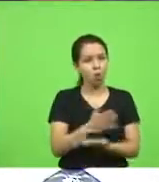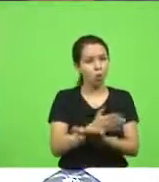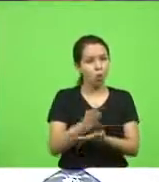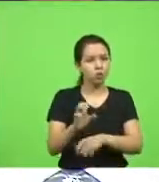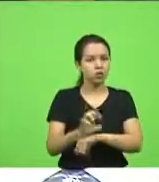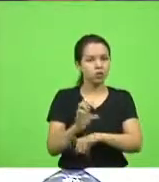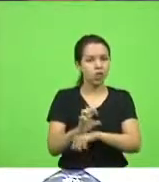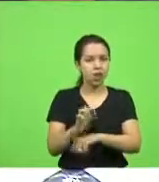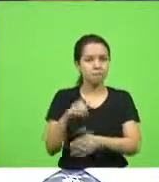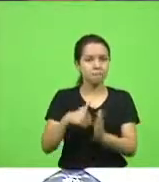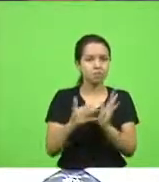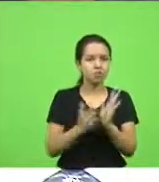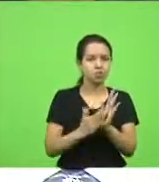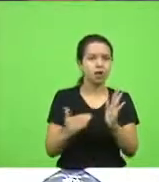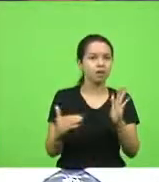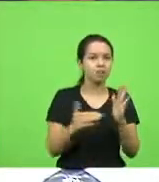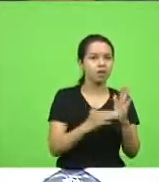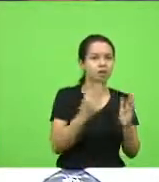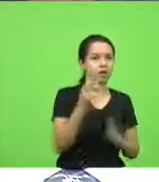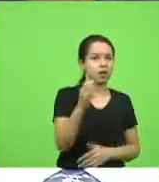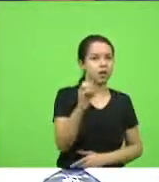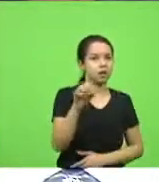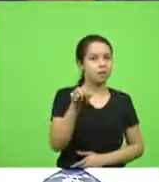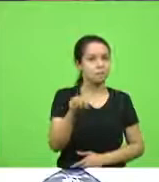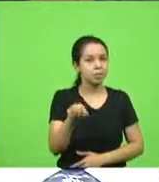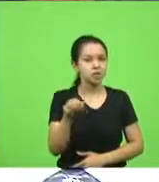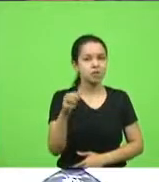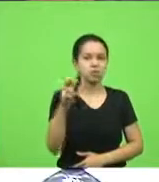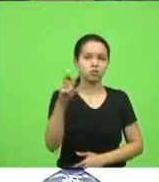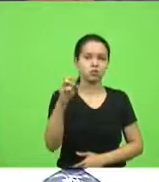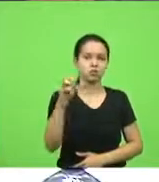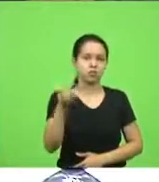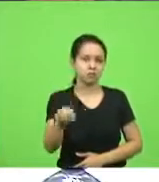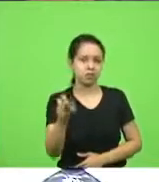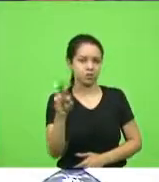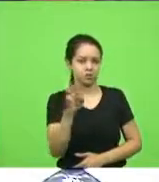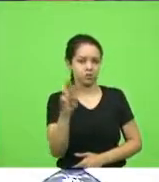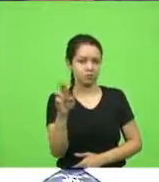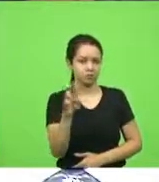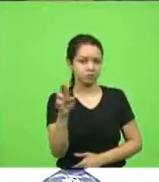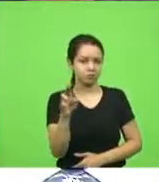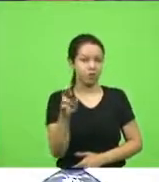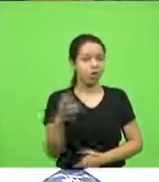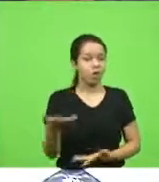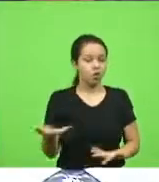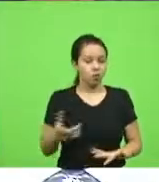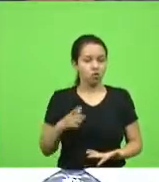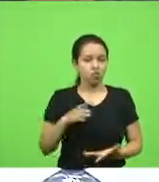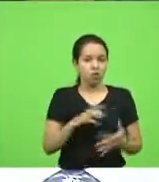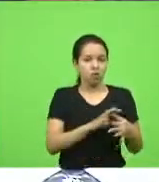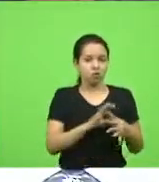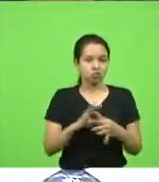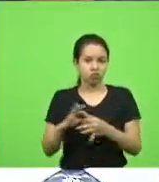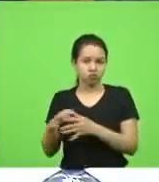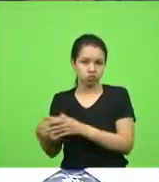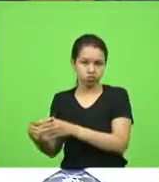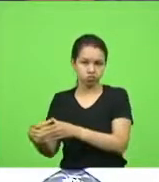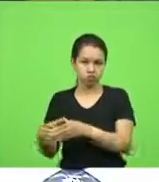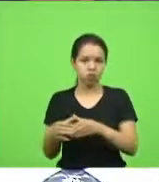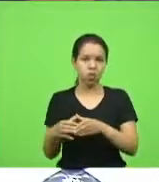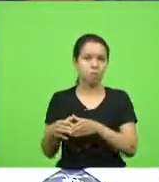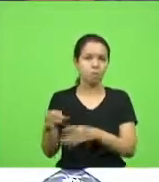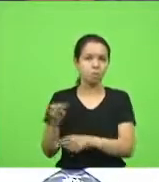mil, R 50 mil. As protetoras, que hoje nós temos uma grande rede, e no qual eu